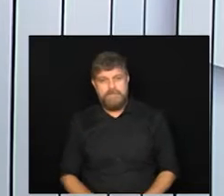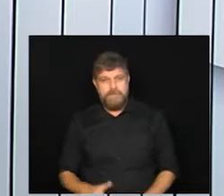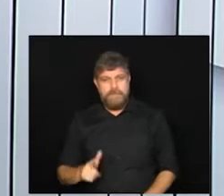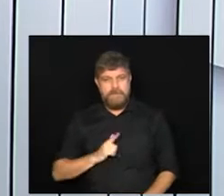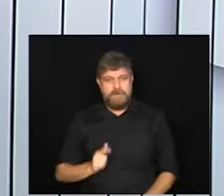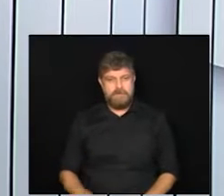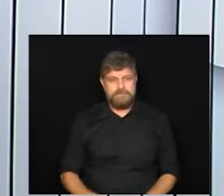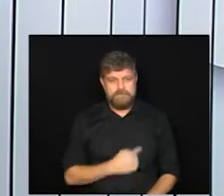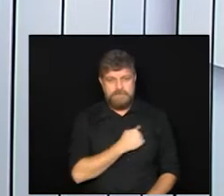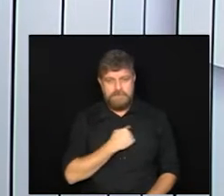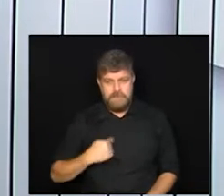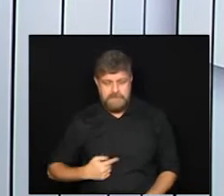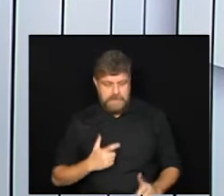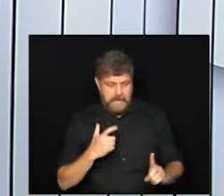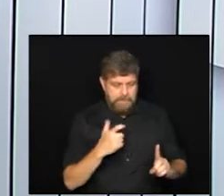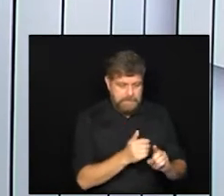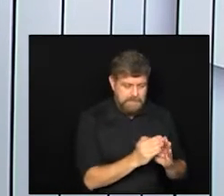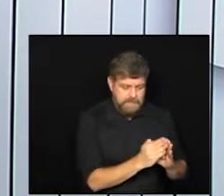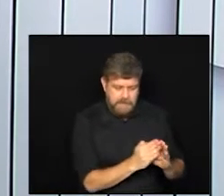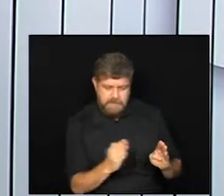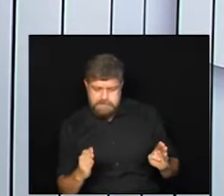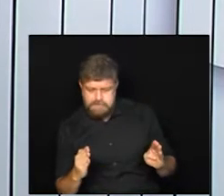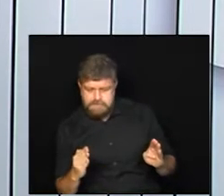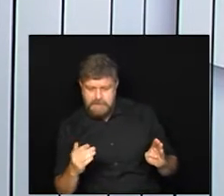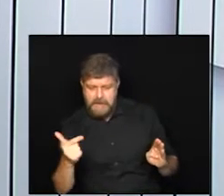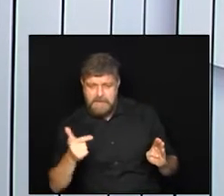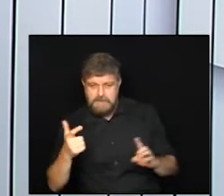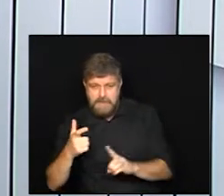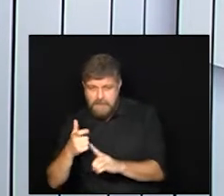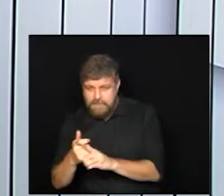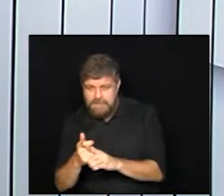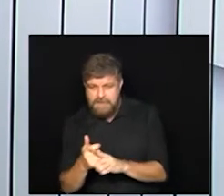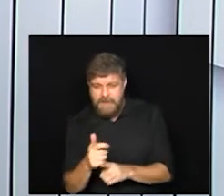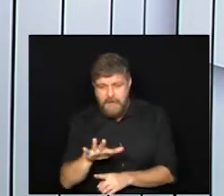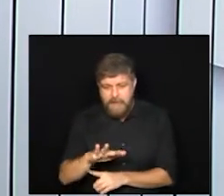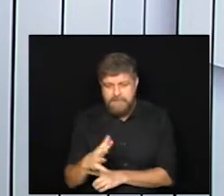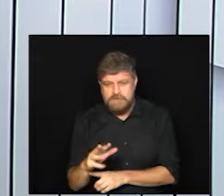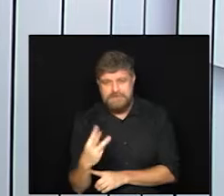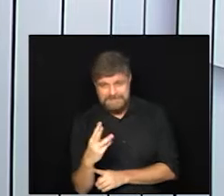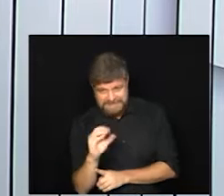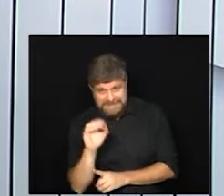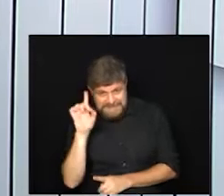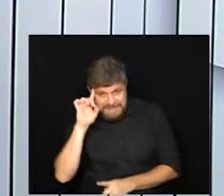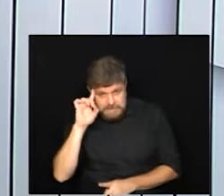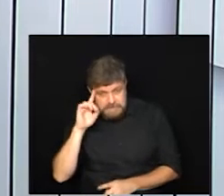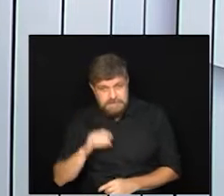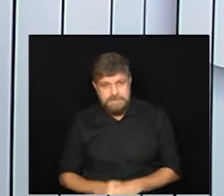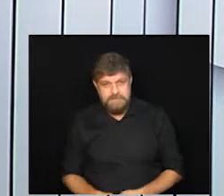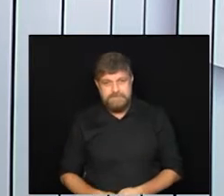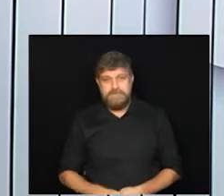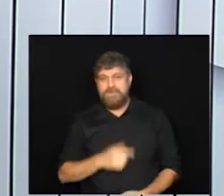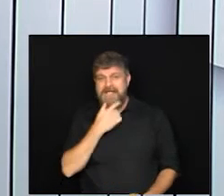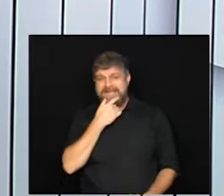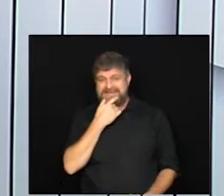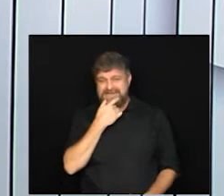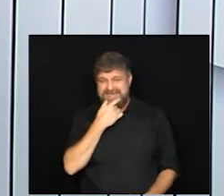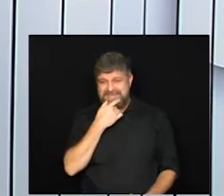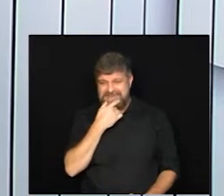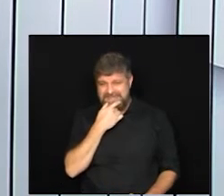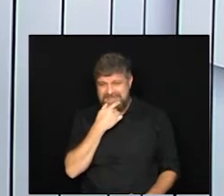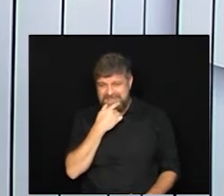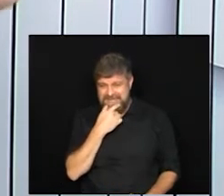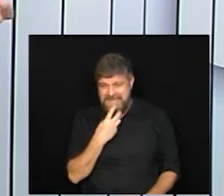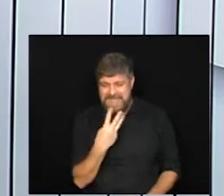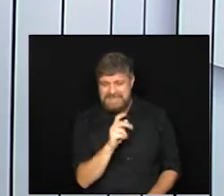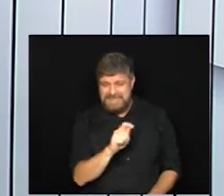primeira e a segunda dose de 25 a 30 dias mais ou menos e a de Oxford quase